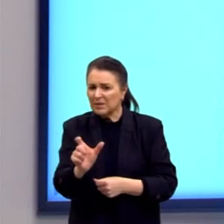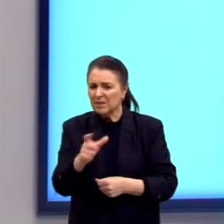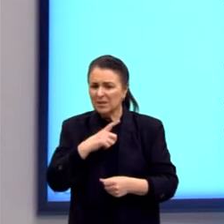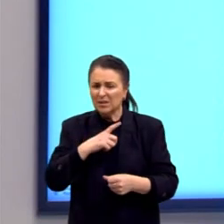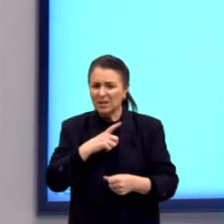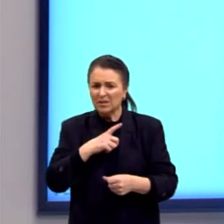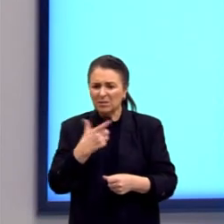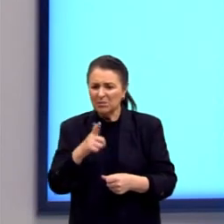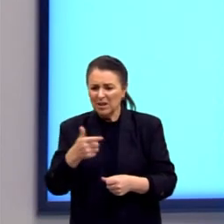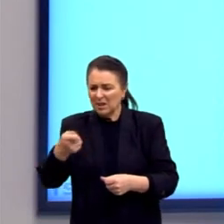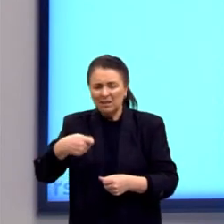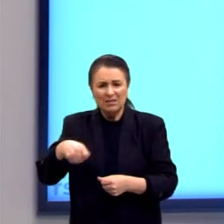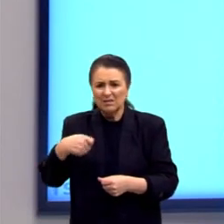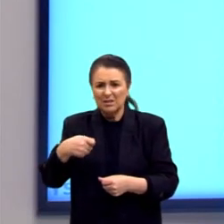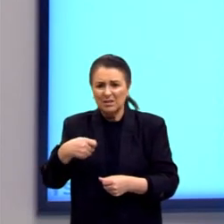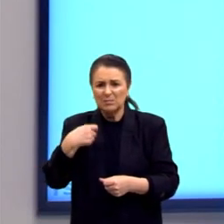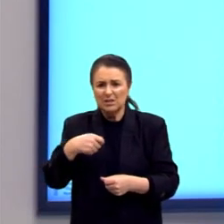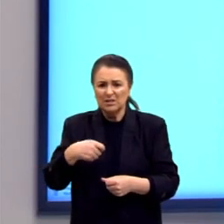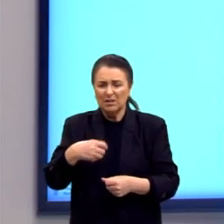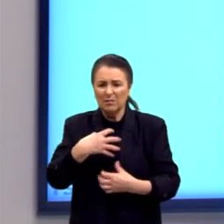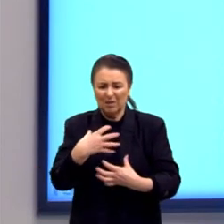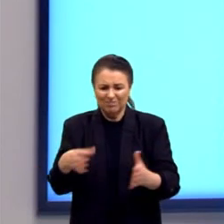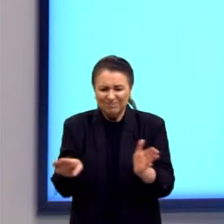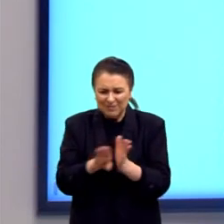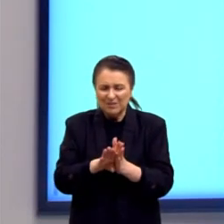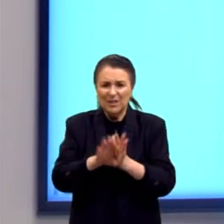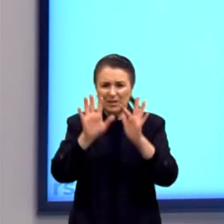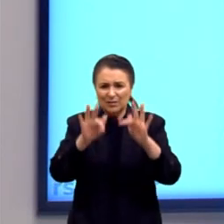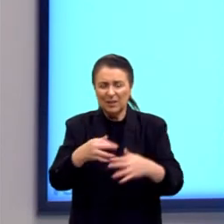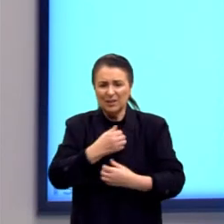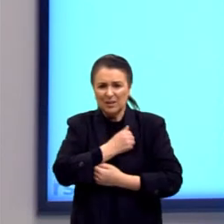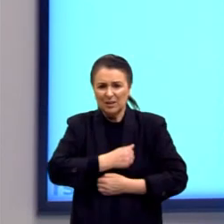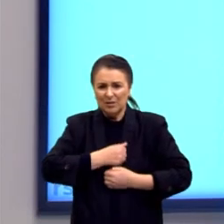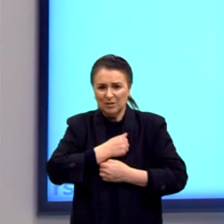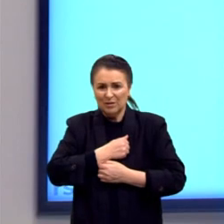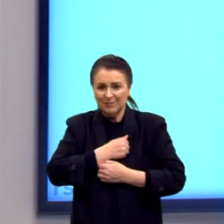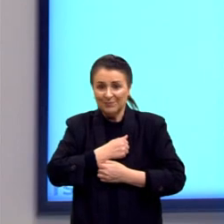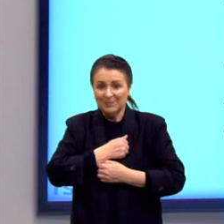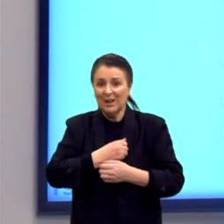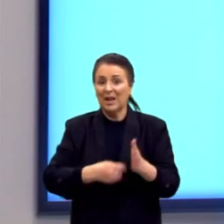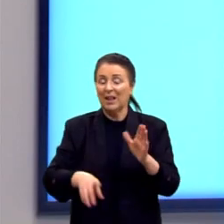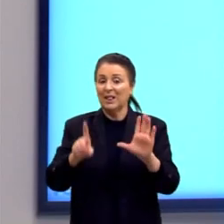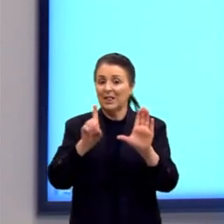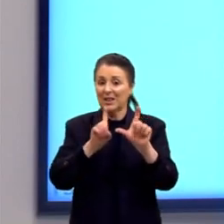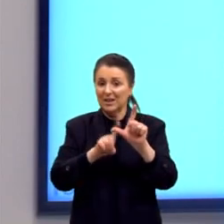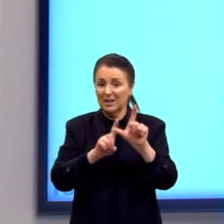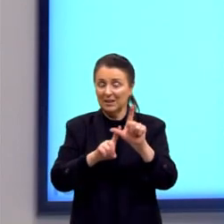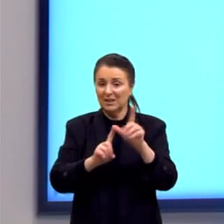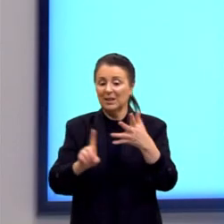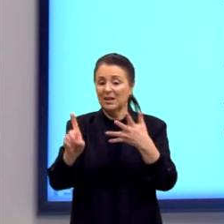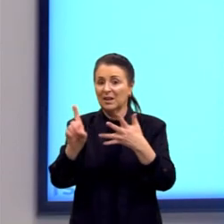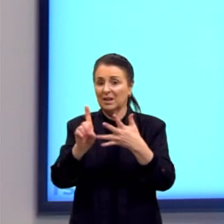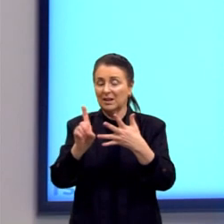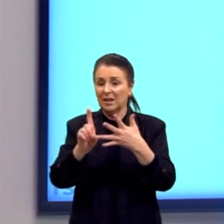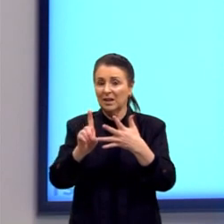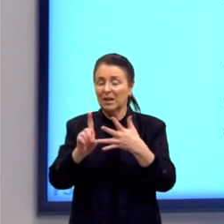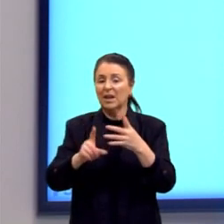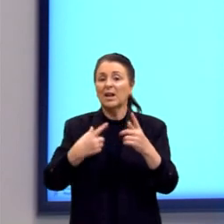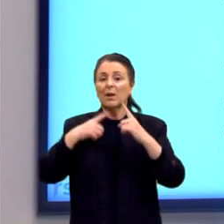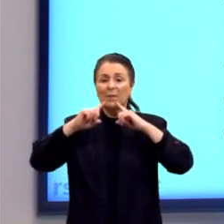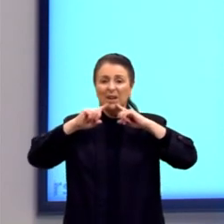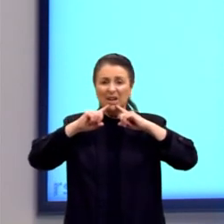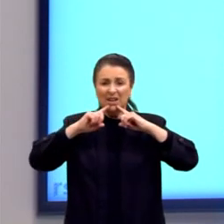Não tem ser necessário. Então, alternativa correta é a letra D. Crítica à metafísica existencialista.